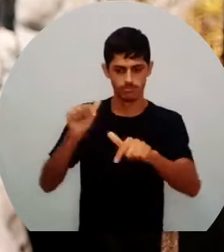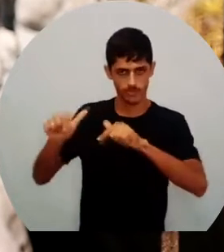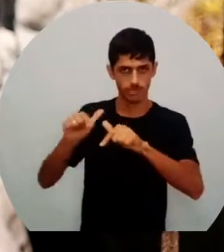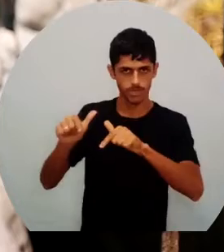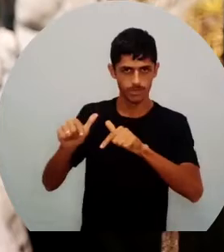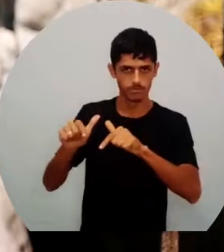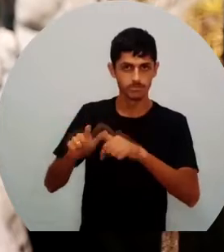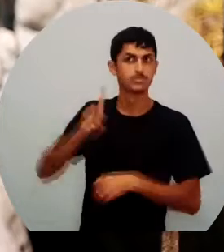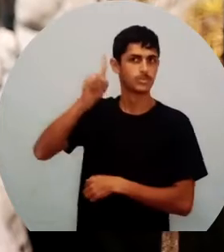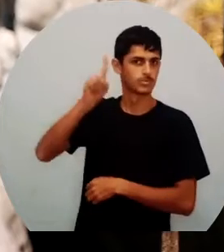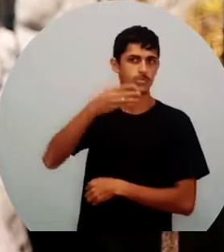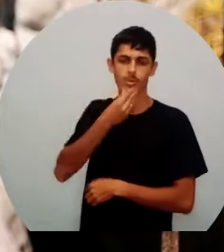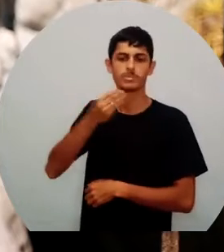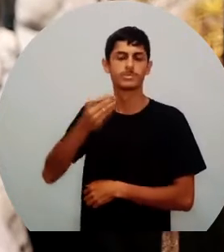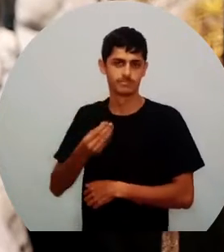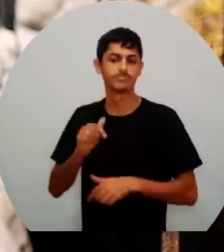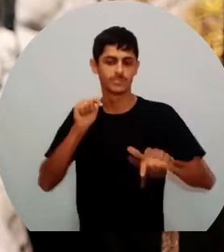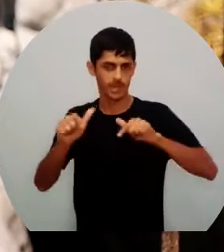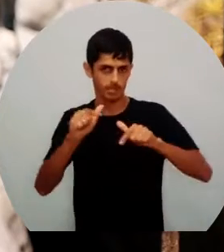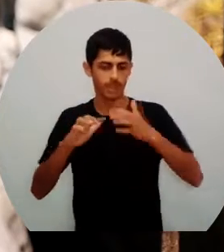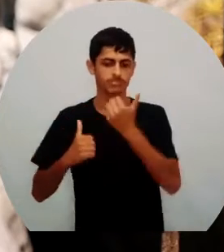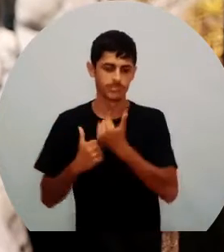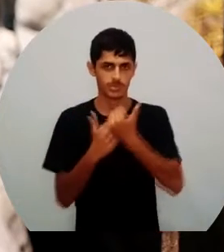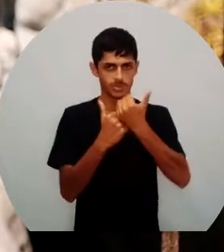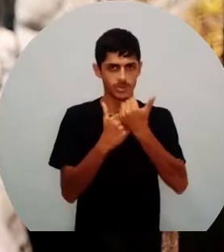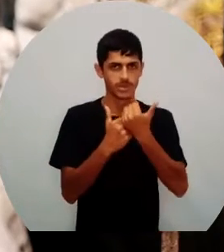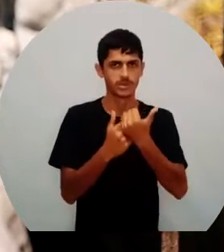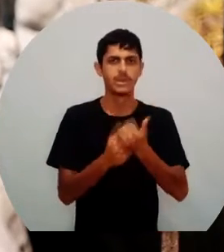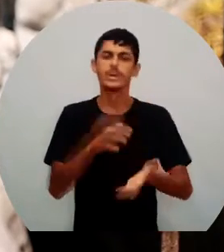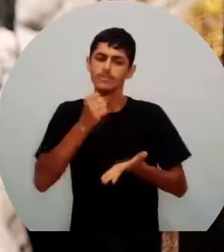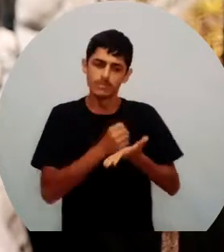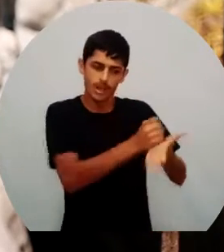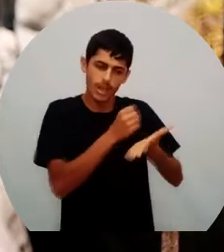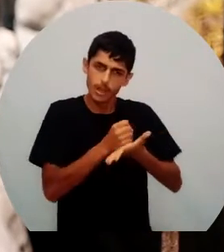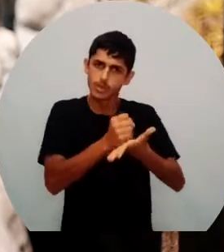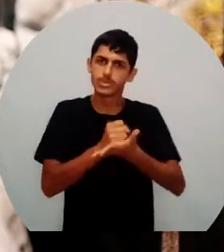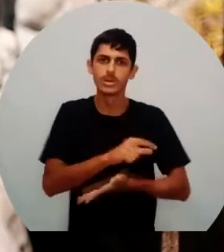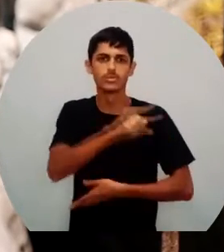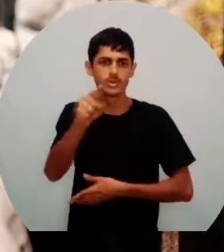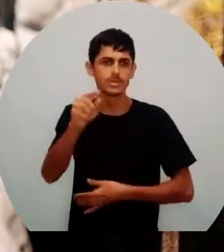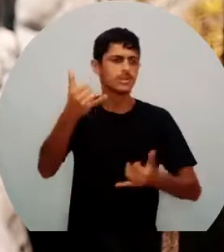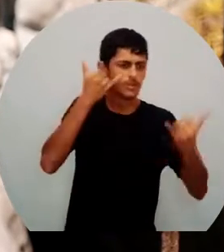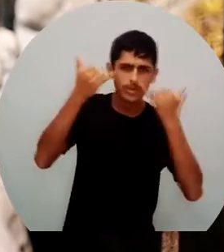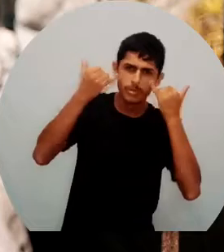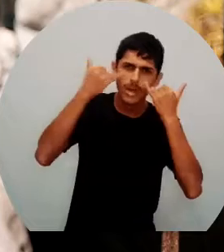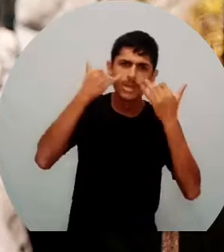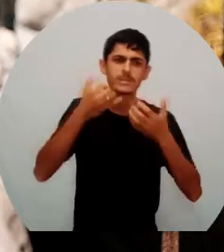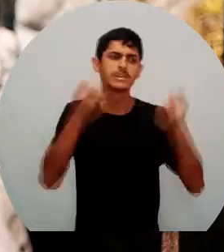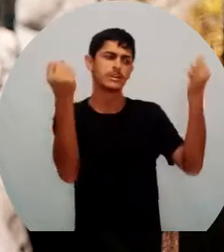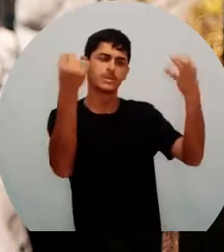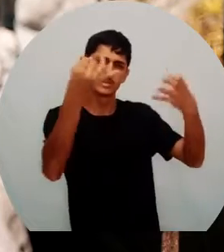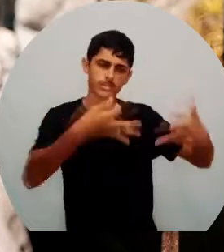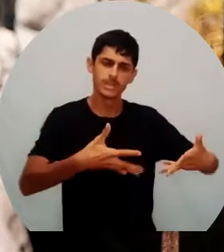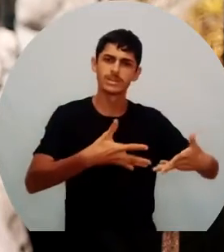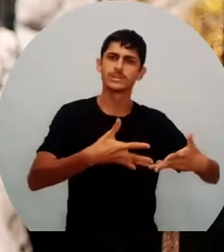disposição um grupo de guias turísticos locais que vai lhe auxiliar e lhe informar todo o conteúdo sobre pintura, sobre